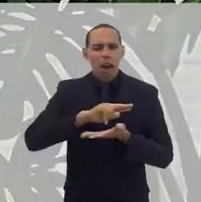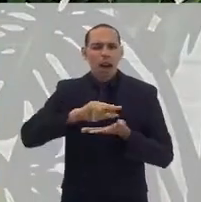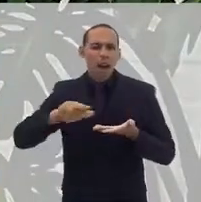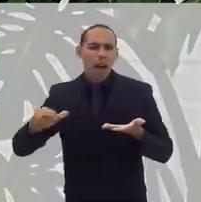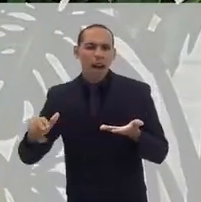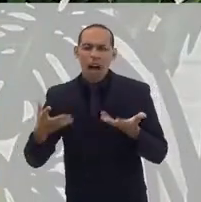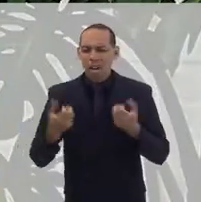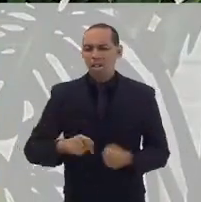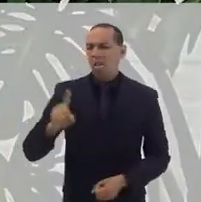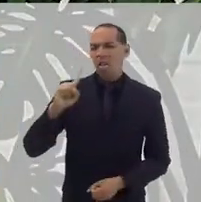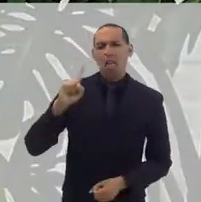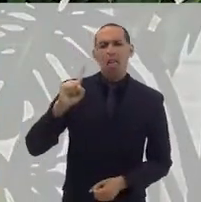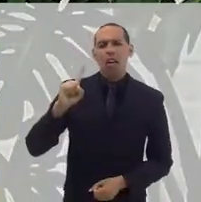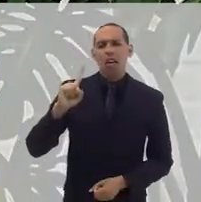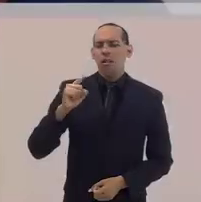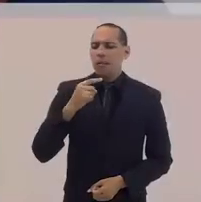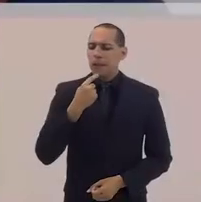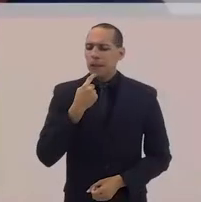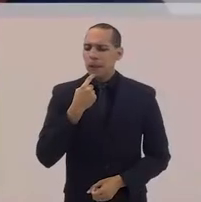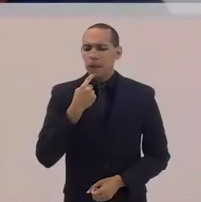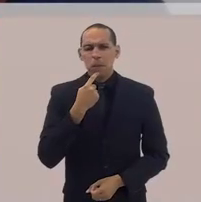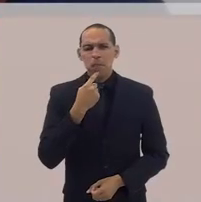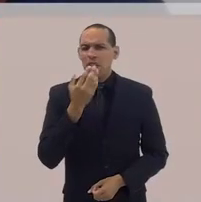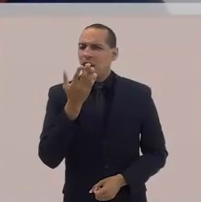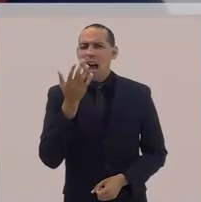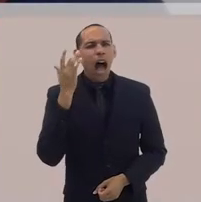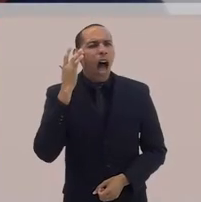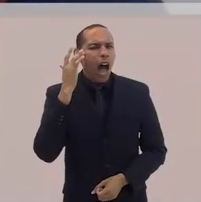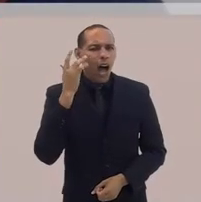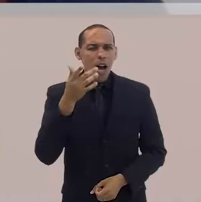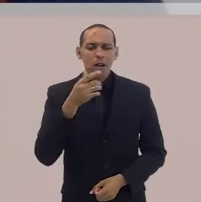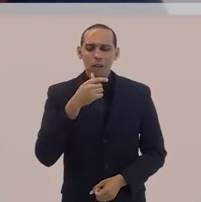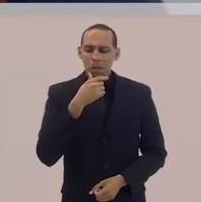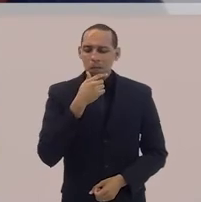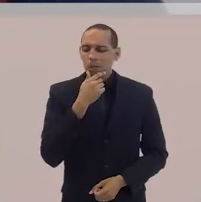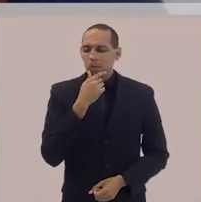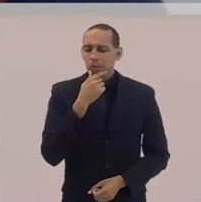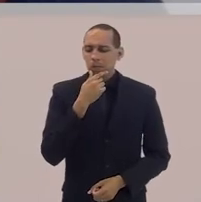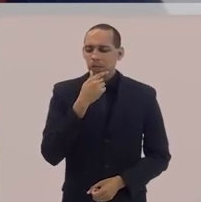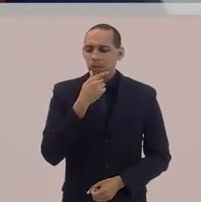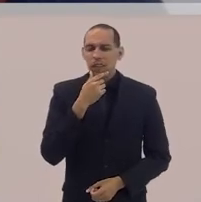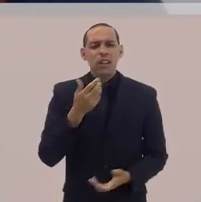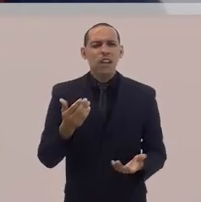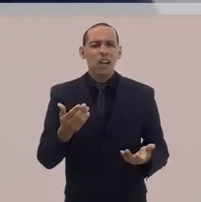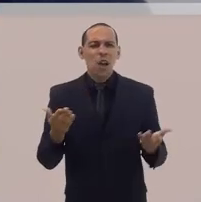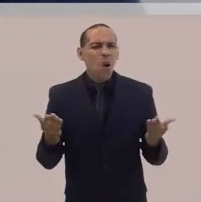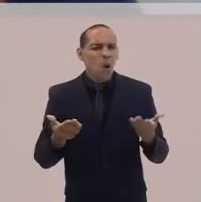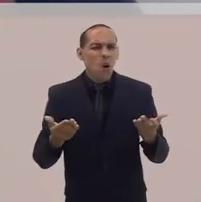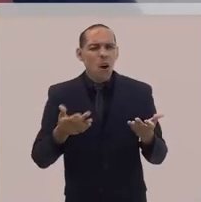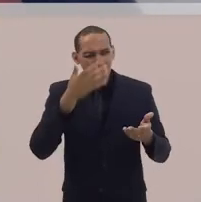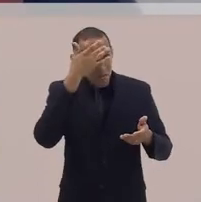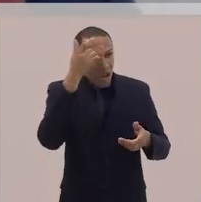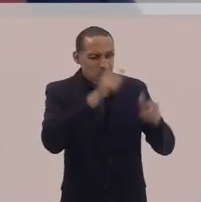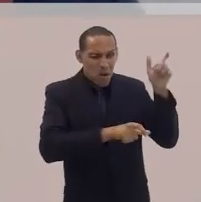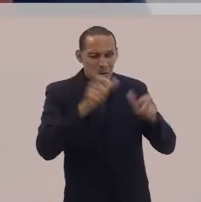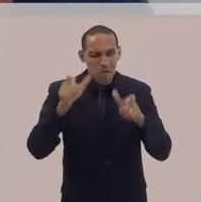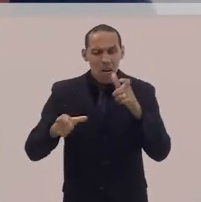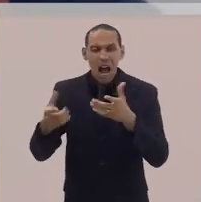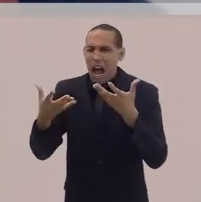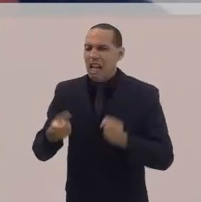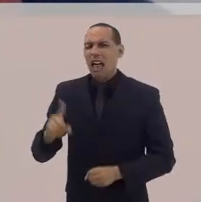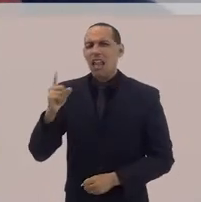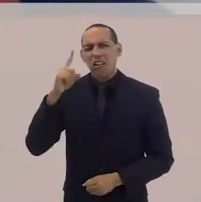diversidade. Por que o Senhor acha que é tão difícil para tanta gente